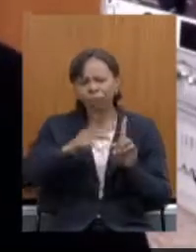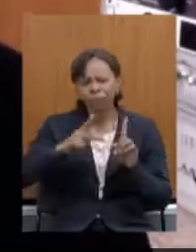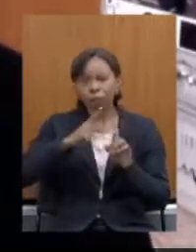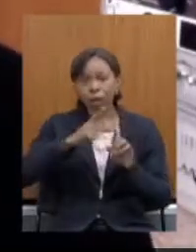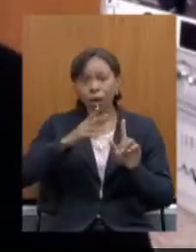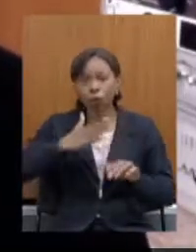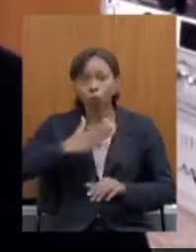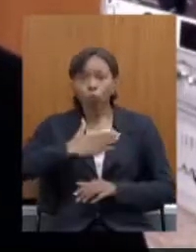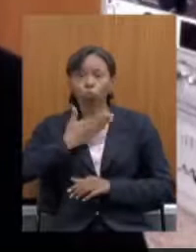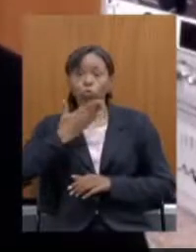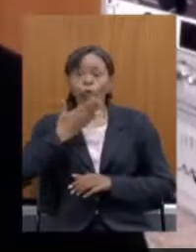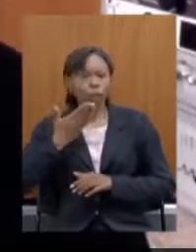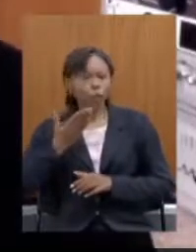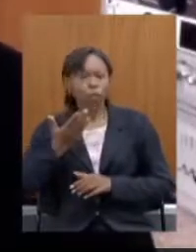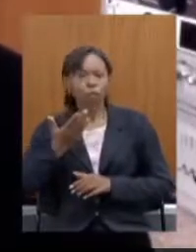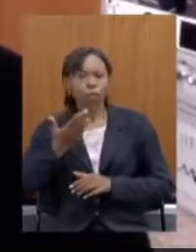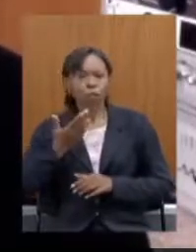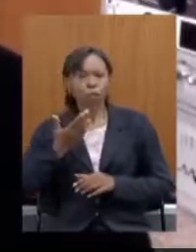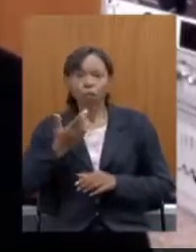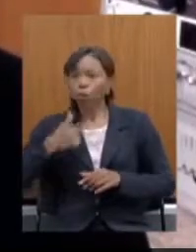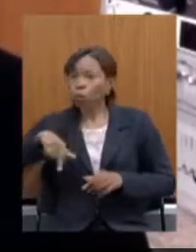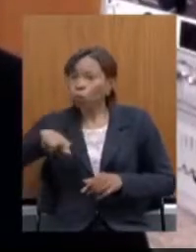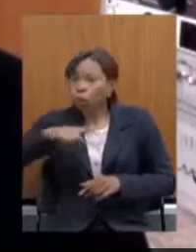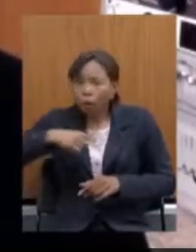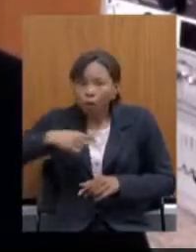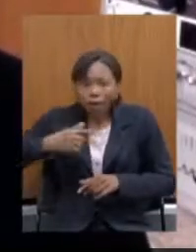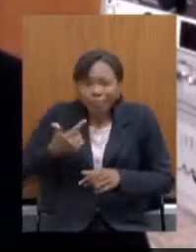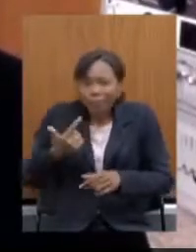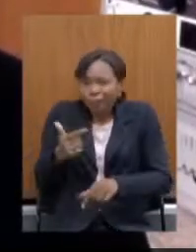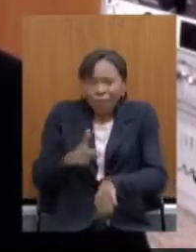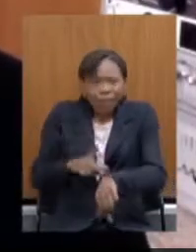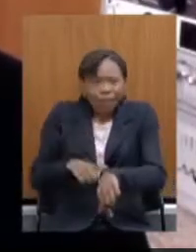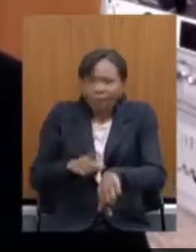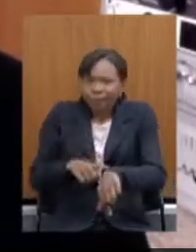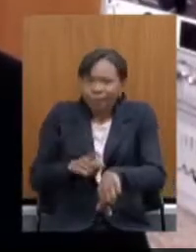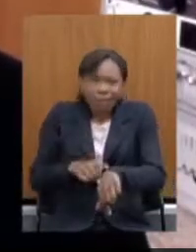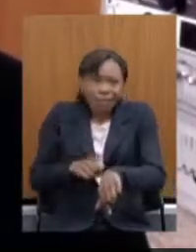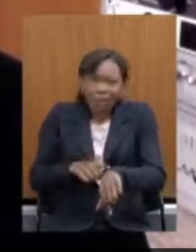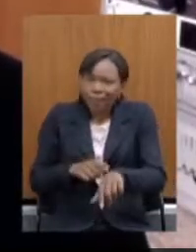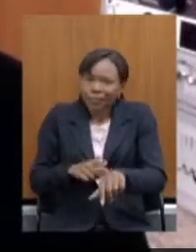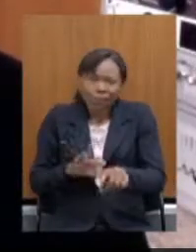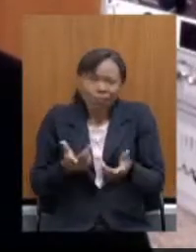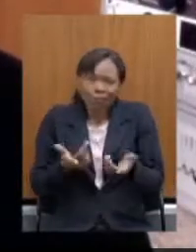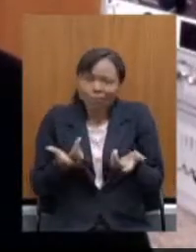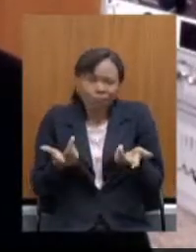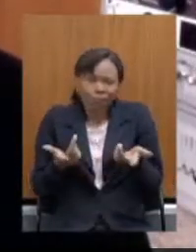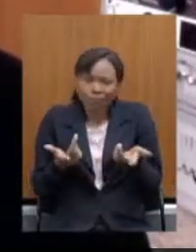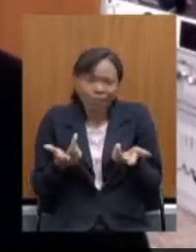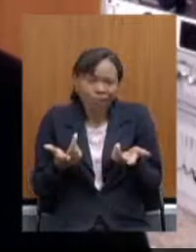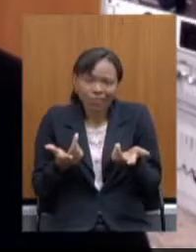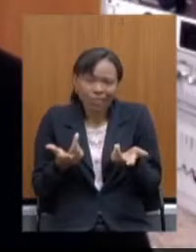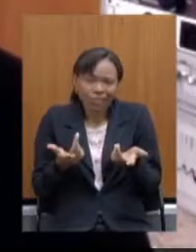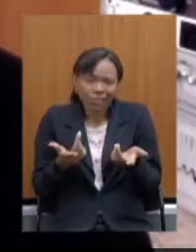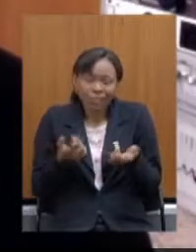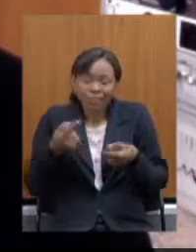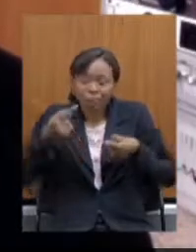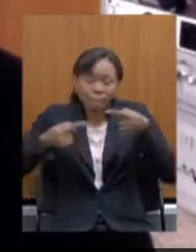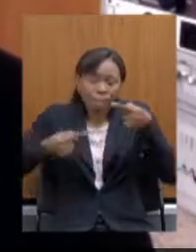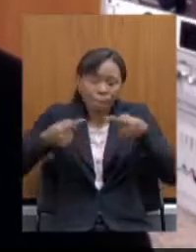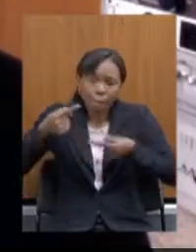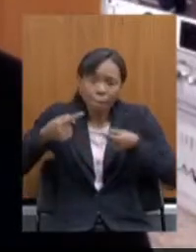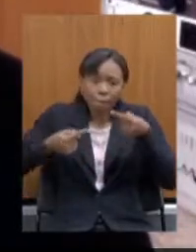surpresa para a gente a gente não tem tempo como vários colegas falaram a gente não teve tempo de debater